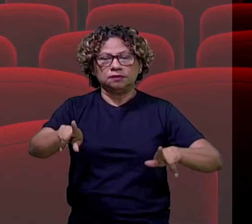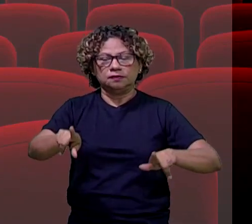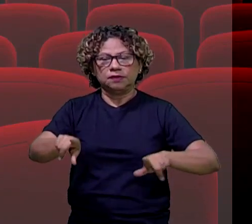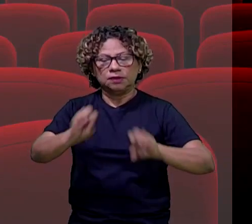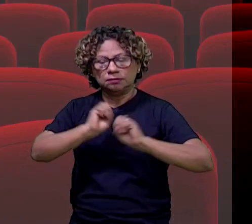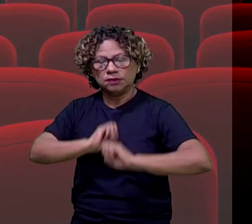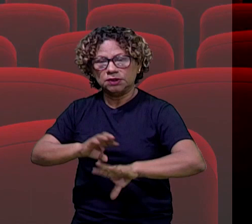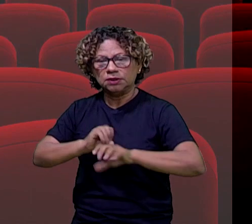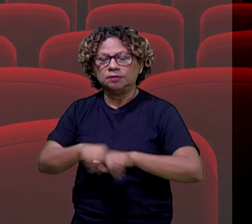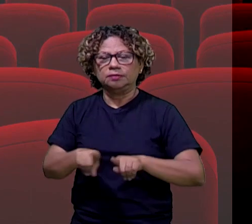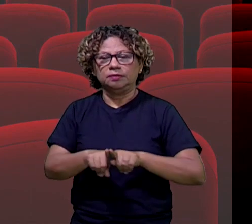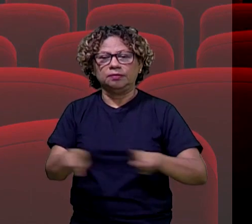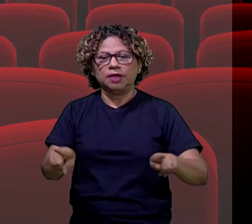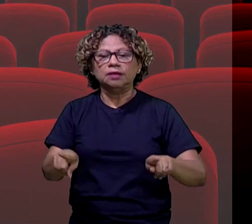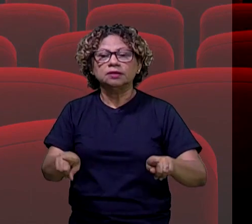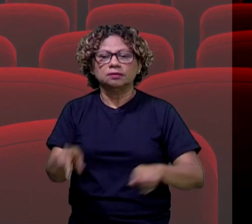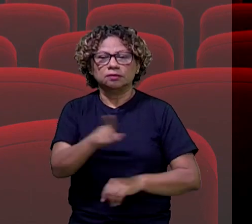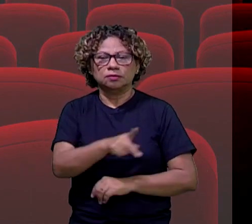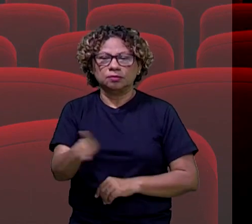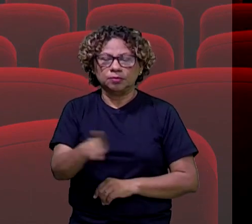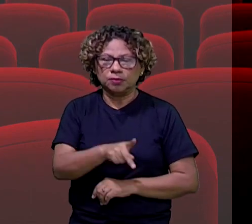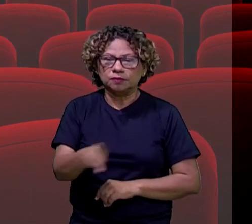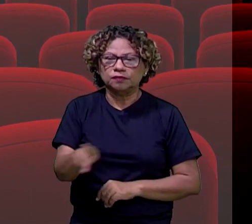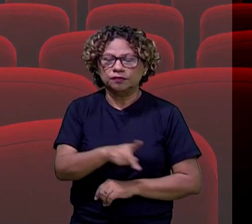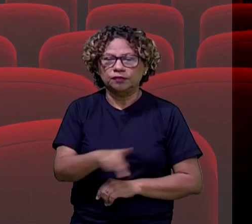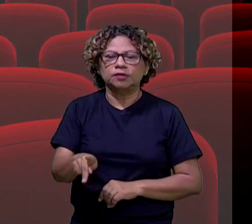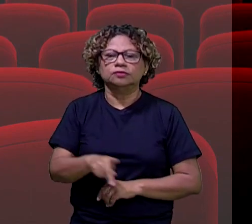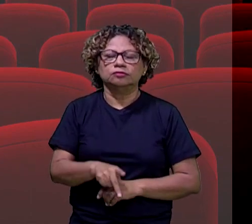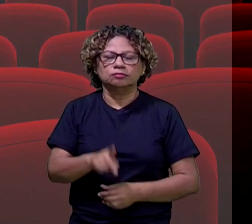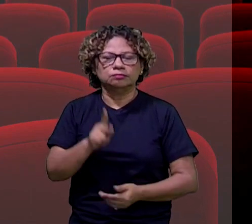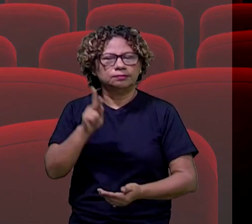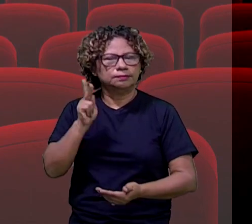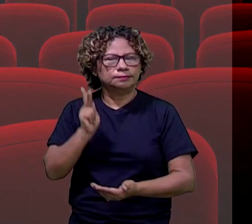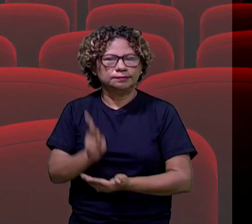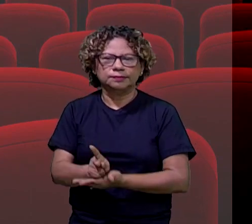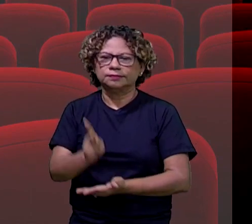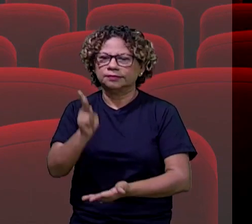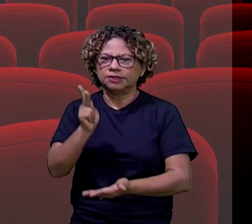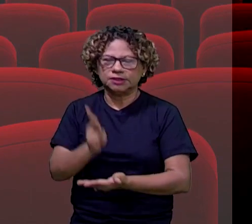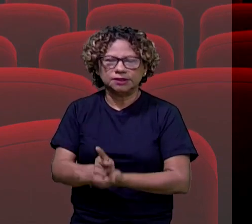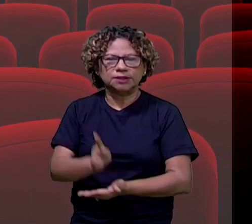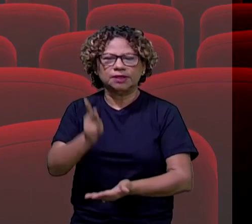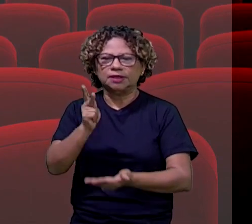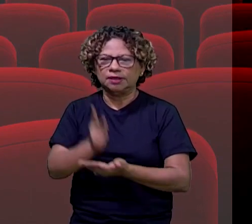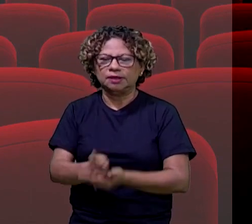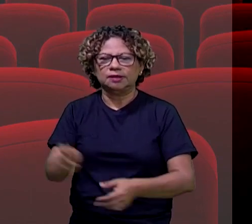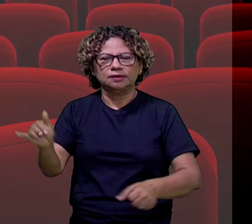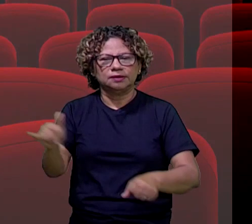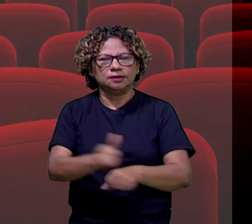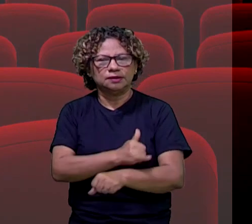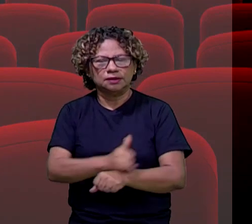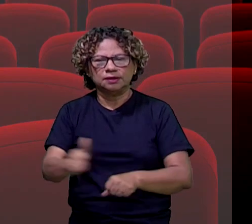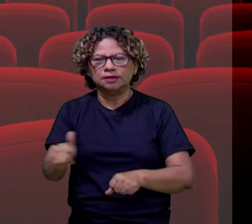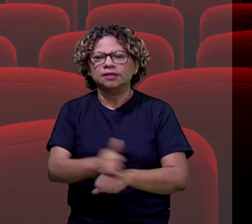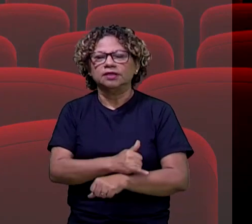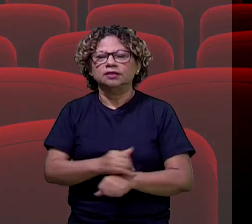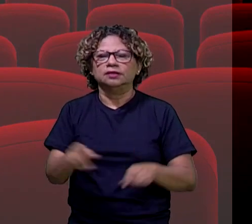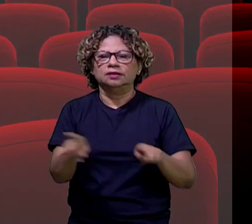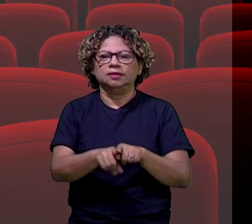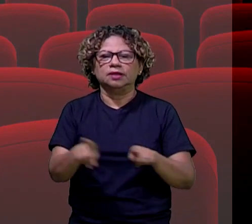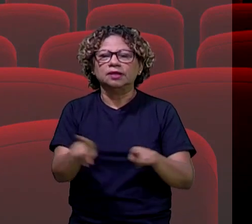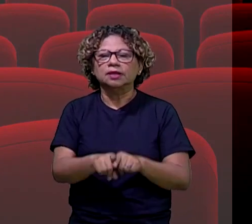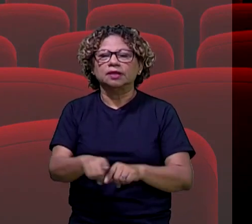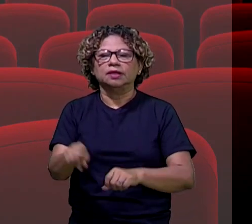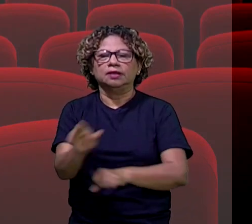E a gente, enquanto professor, tenta se moldar para atender o nosso público, não é? E não é diferente. No filme aí,